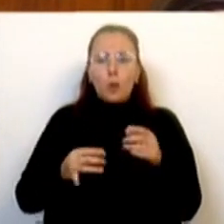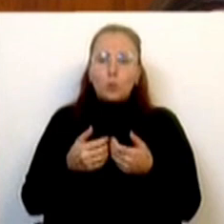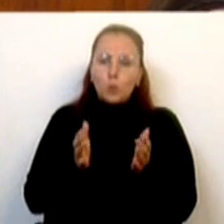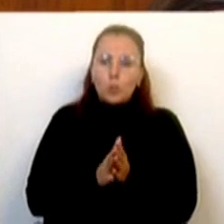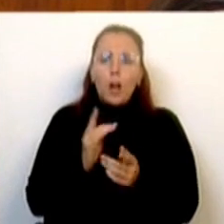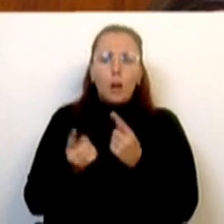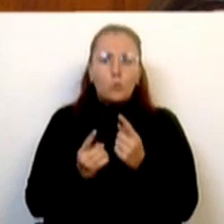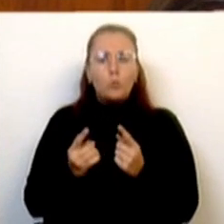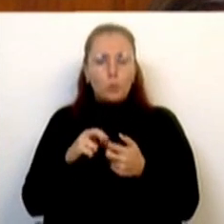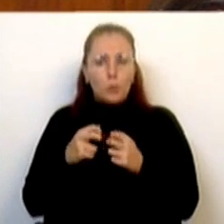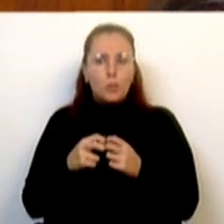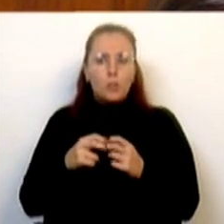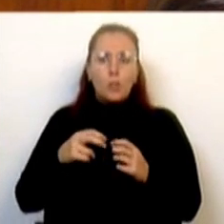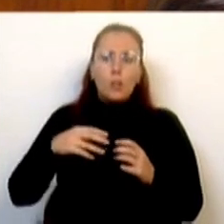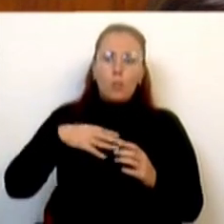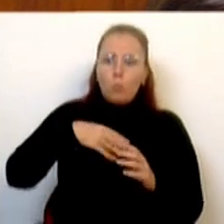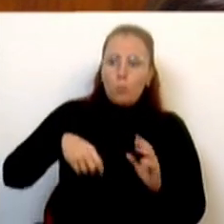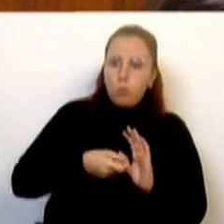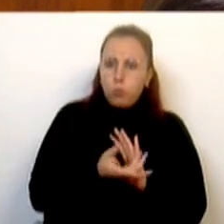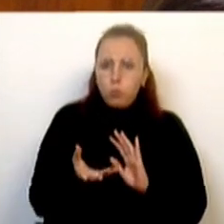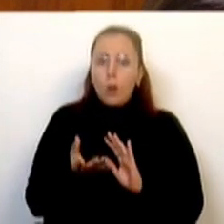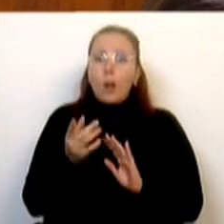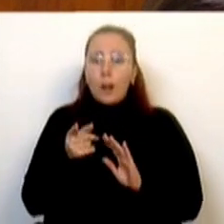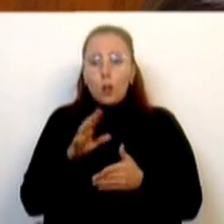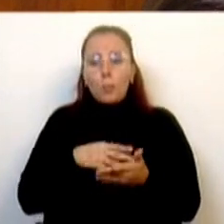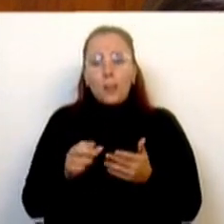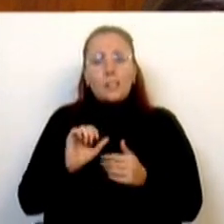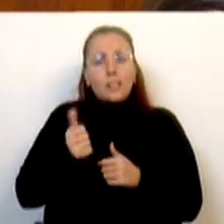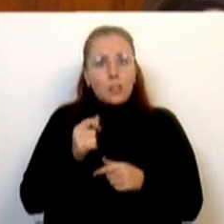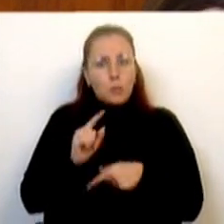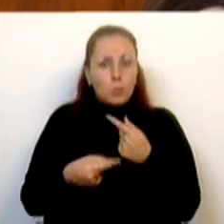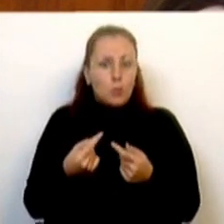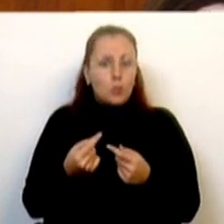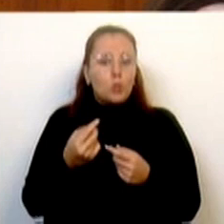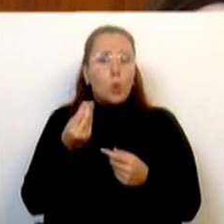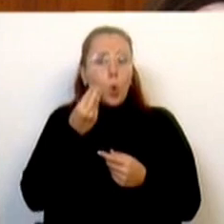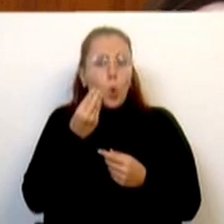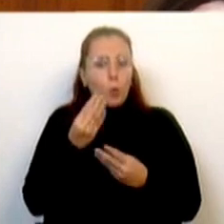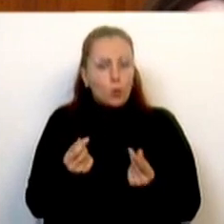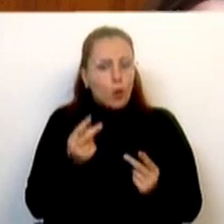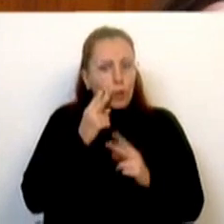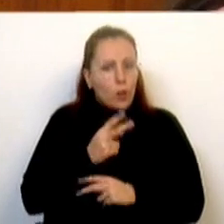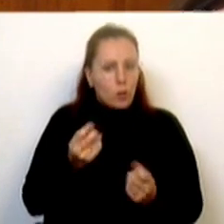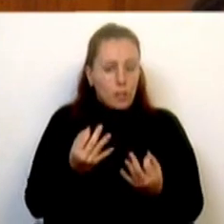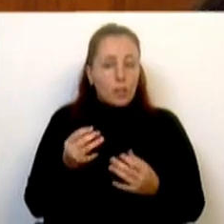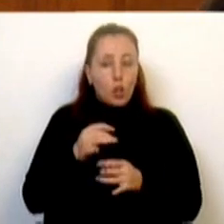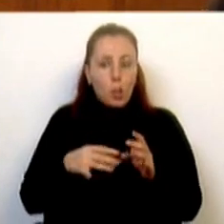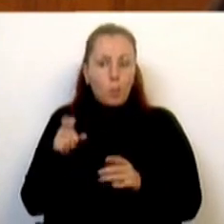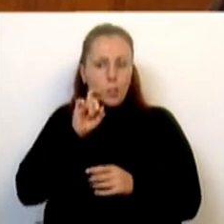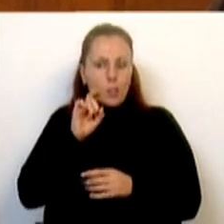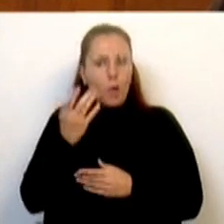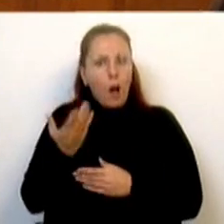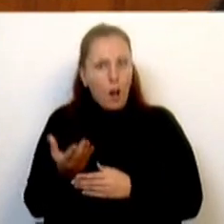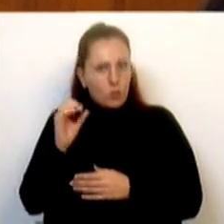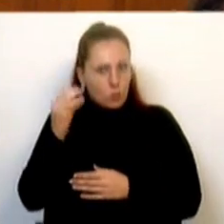natureza global, esse o plano certo para os resolver, o plano certo para encontrar soluções é o da Europa, estamos mais protegidos, estamos